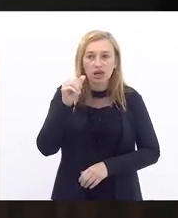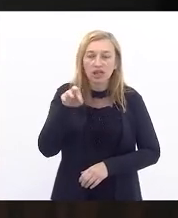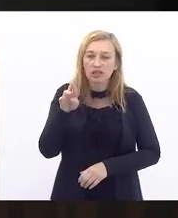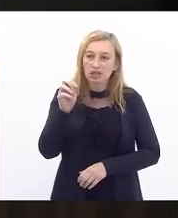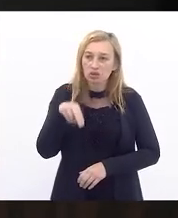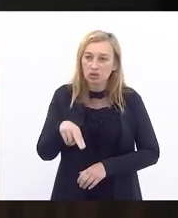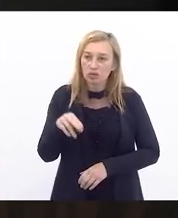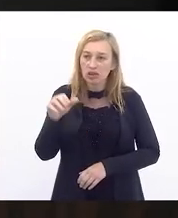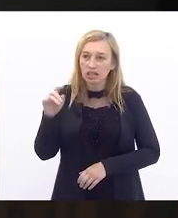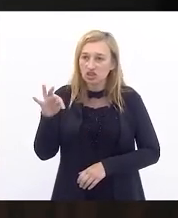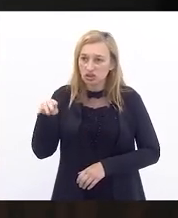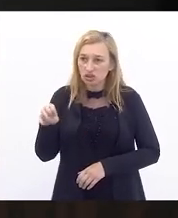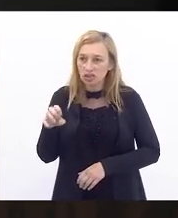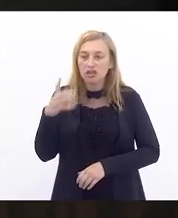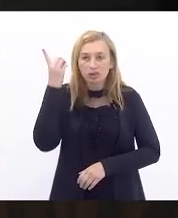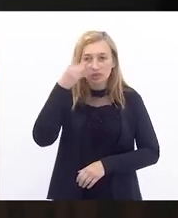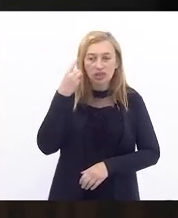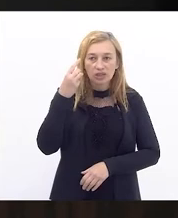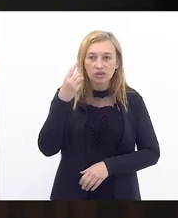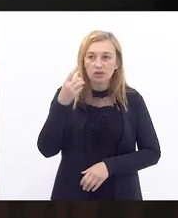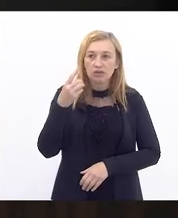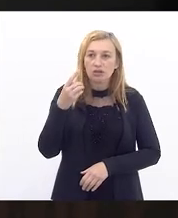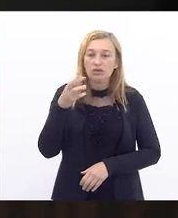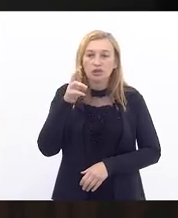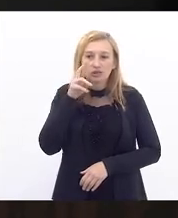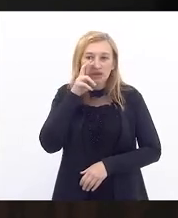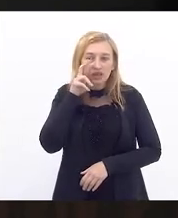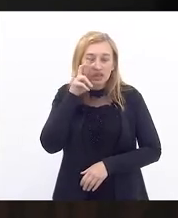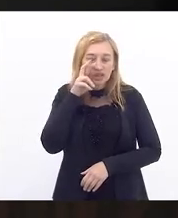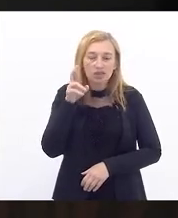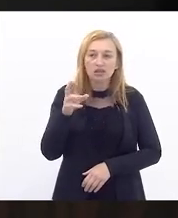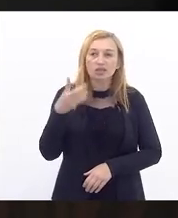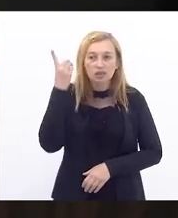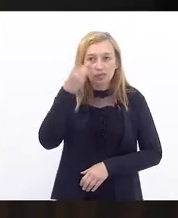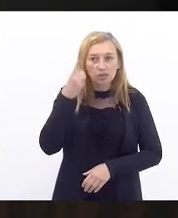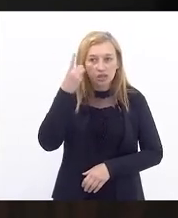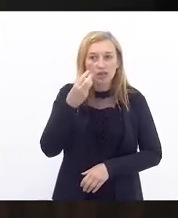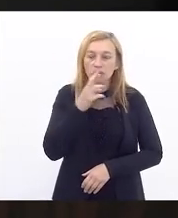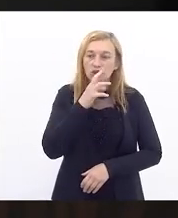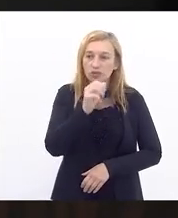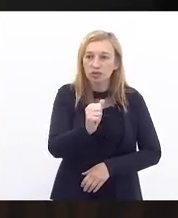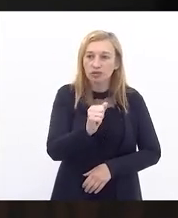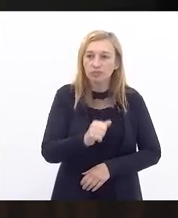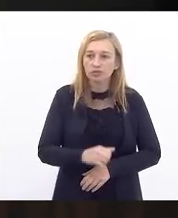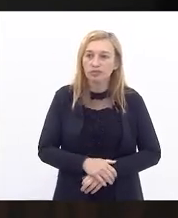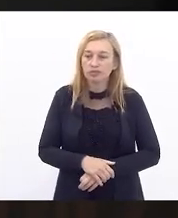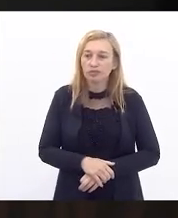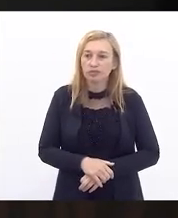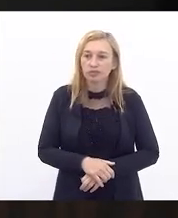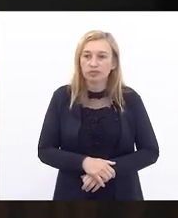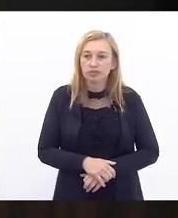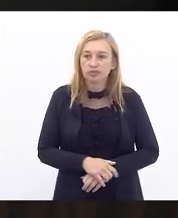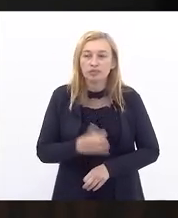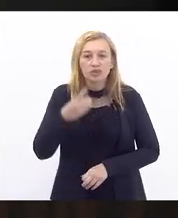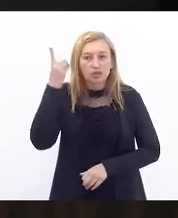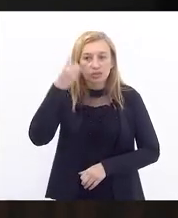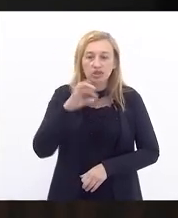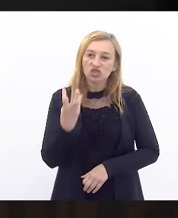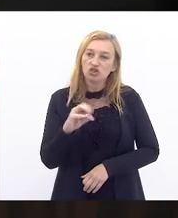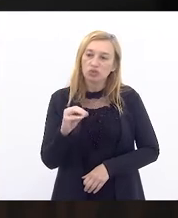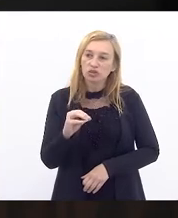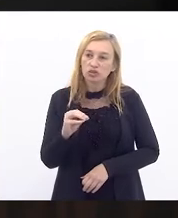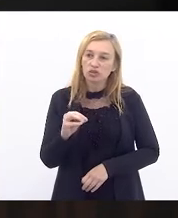Alexandre, deputado Rosenberg Reis, deputado Rodrigo Amorim, deputado Chico